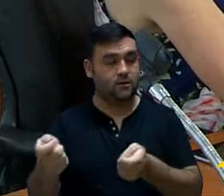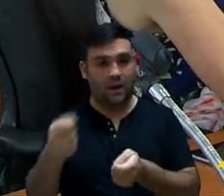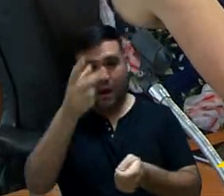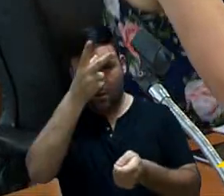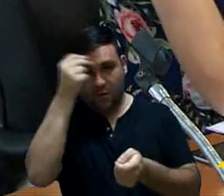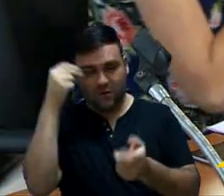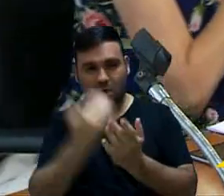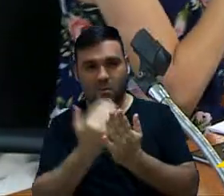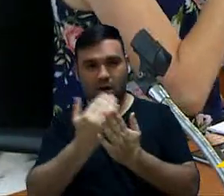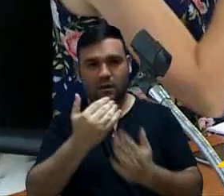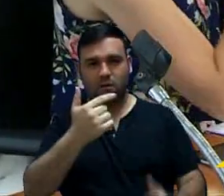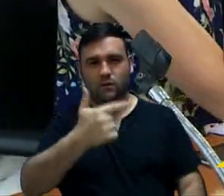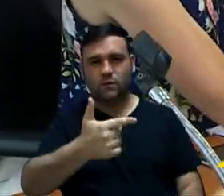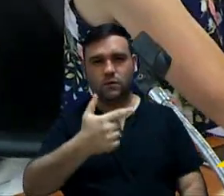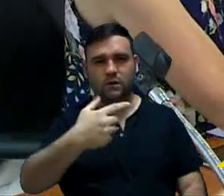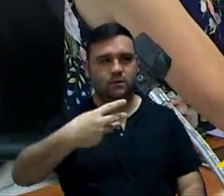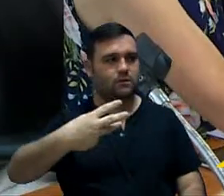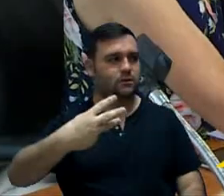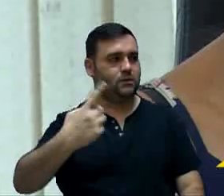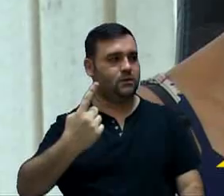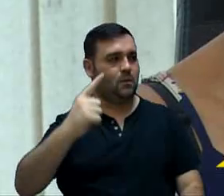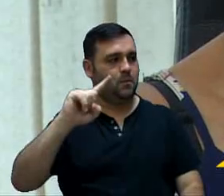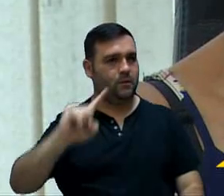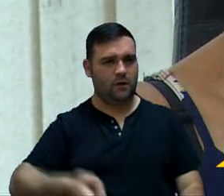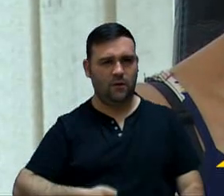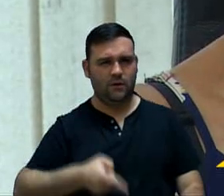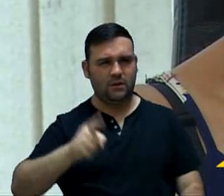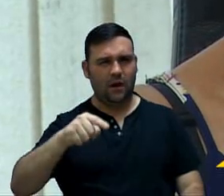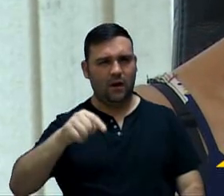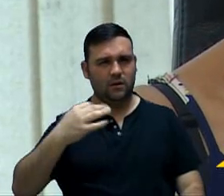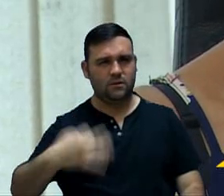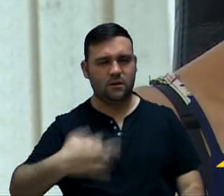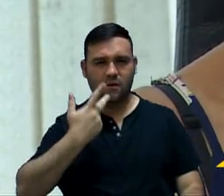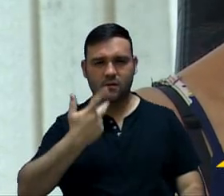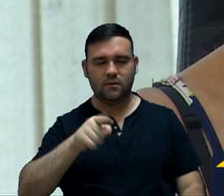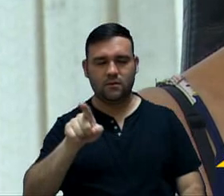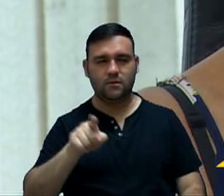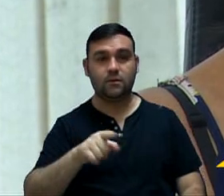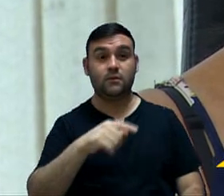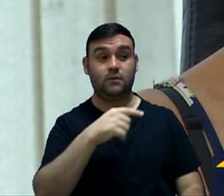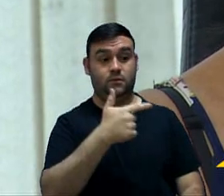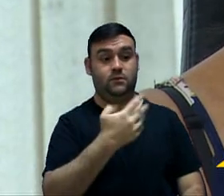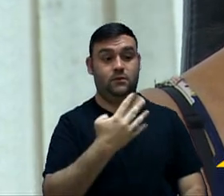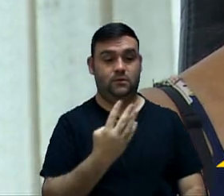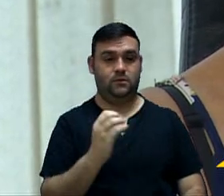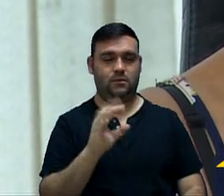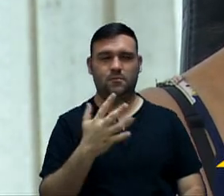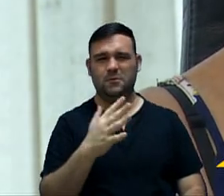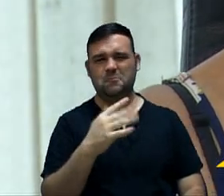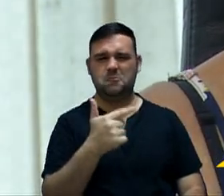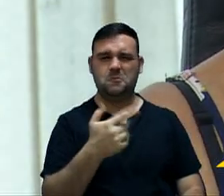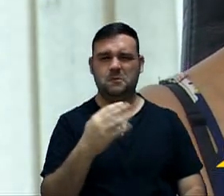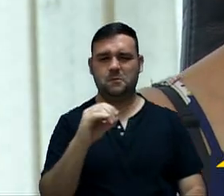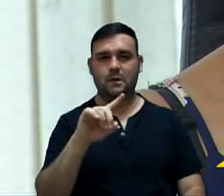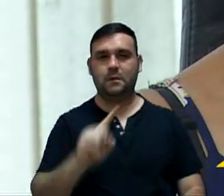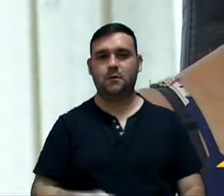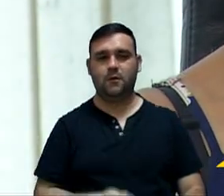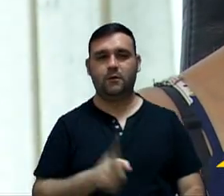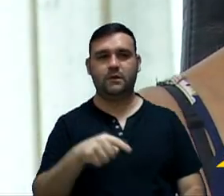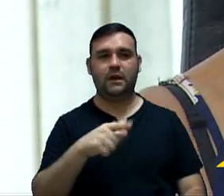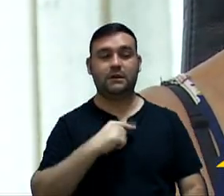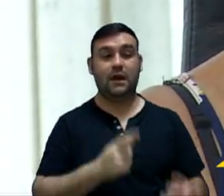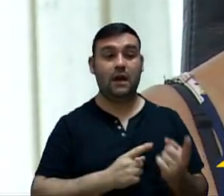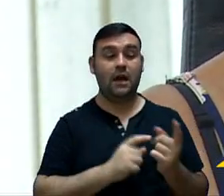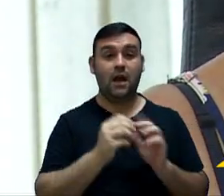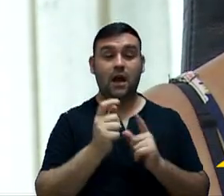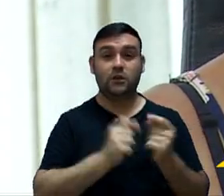valor a mais de R$ 231 milhões, que foi comentado. R$ 240 milhões. Em torno de R 240 milhões. Na verdade, o